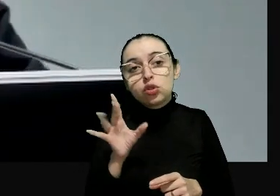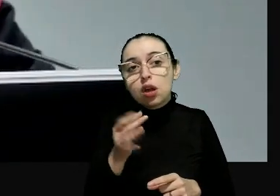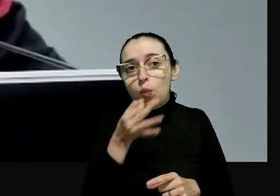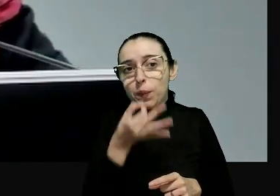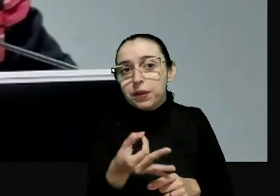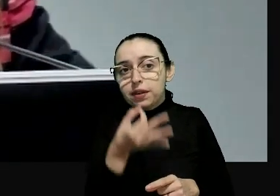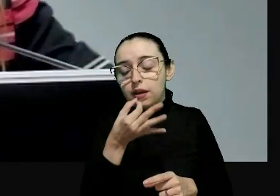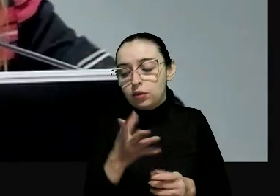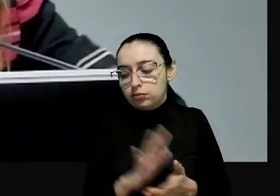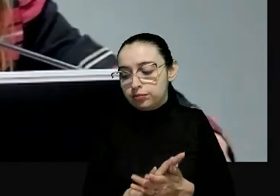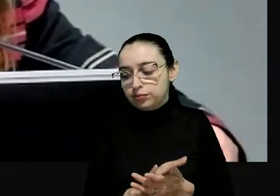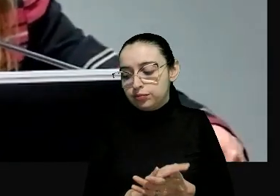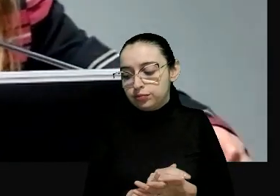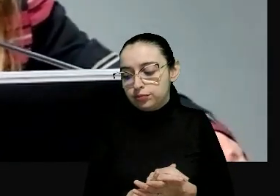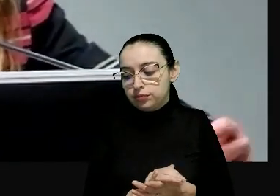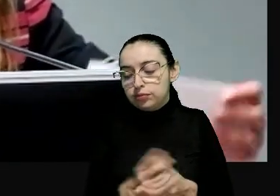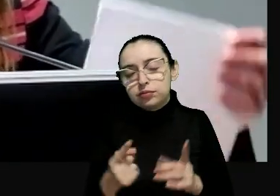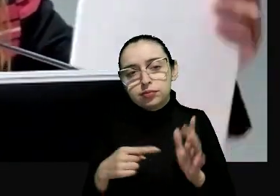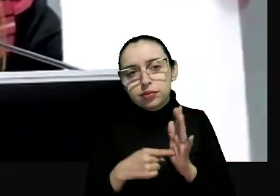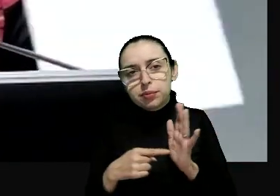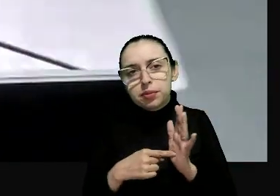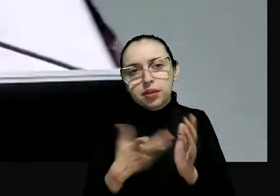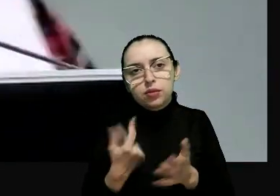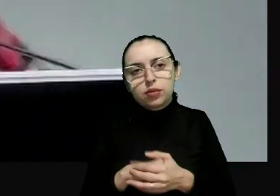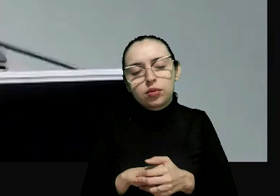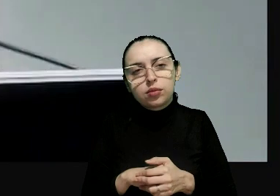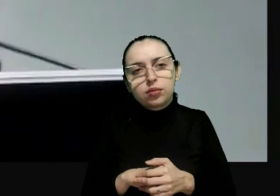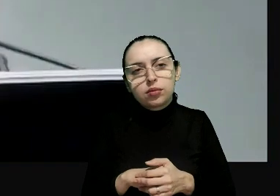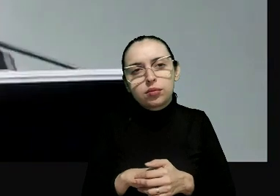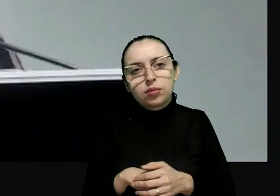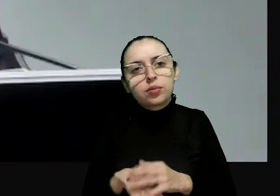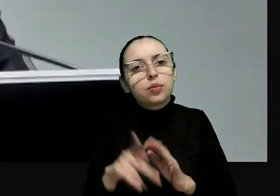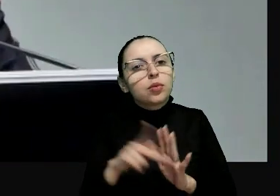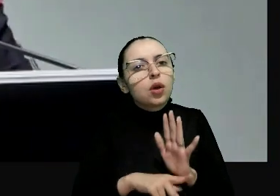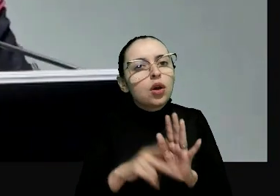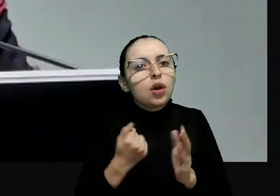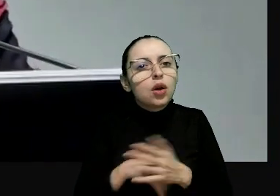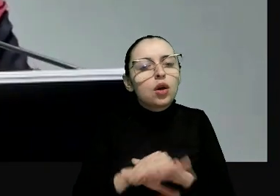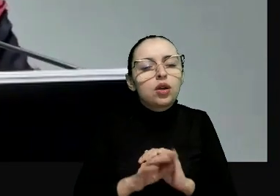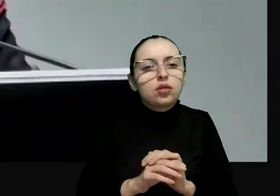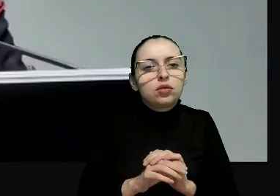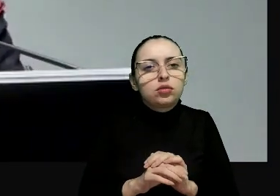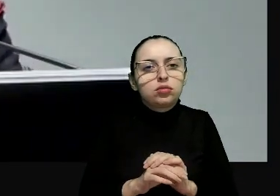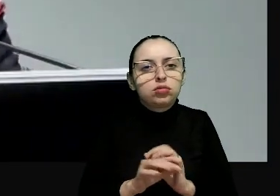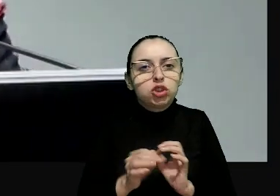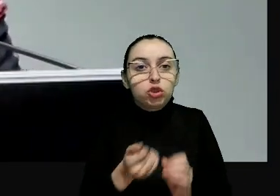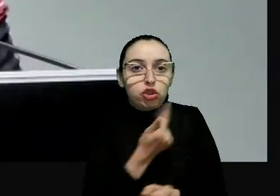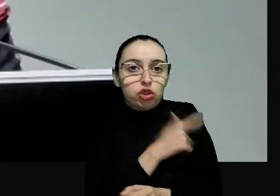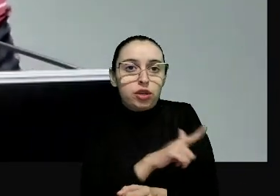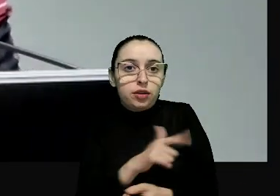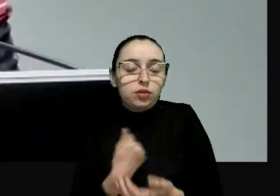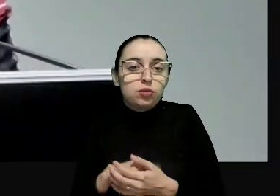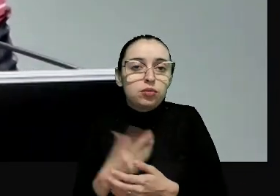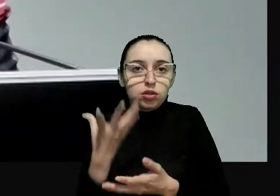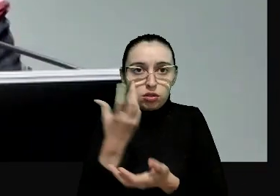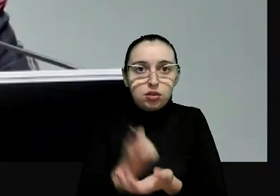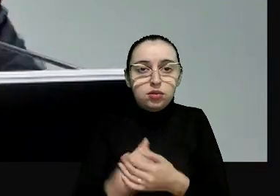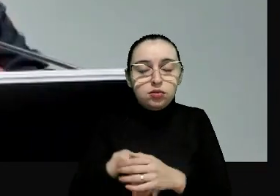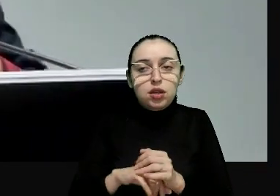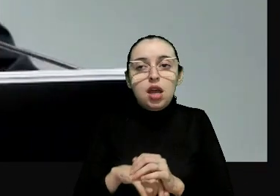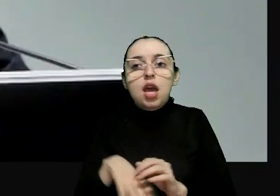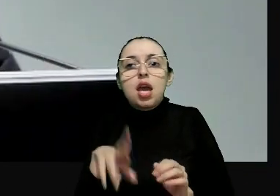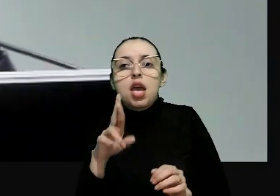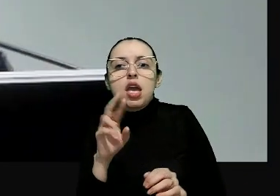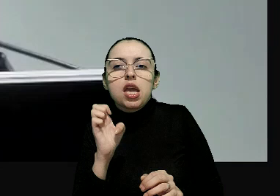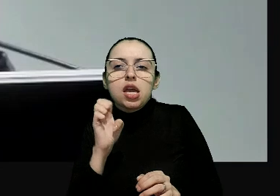só faço uma alusão, perdão, a esse primeiro ponto, ao protocolo para julgamento com a perspectiva de gênero, que foi adotado